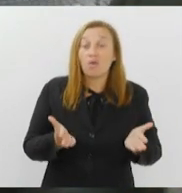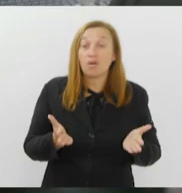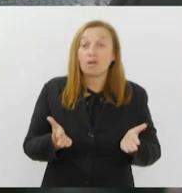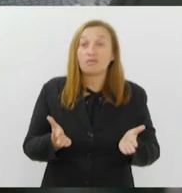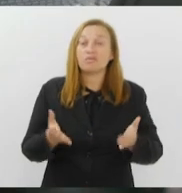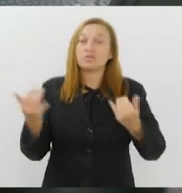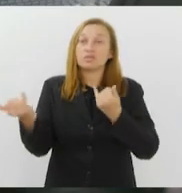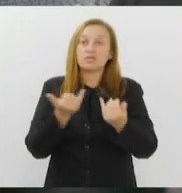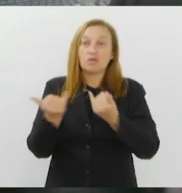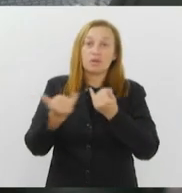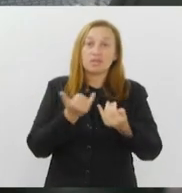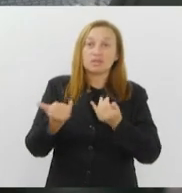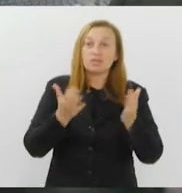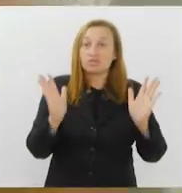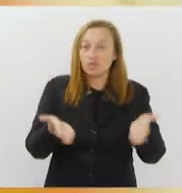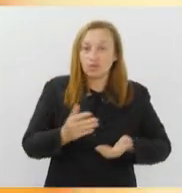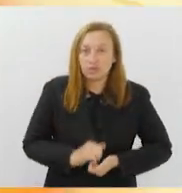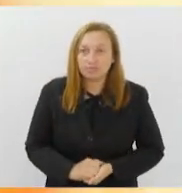giro de notícias de hoje.